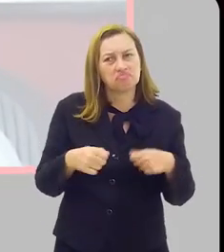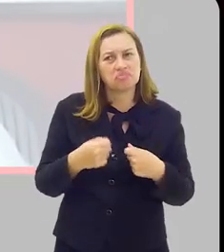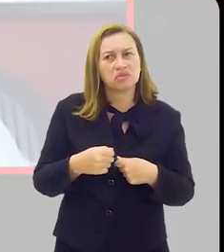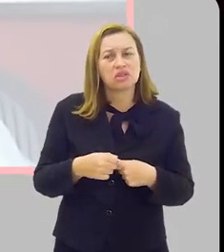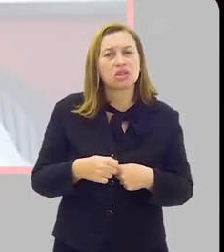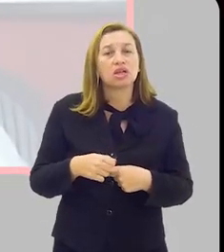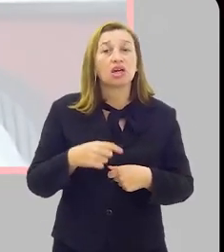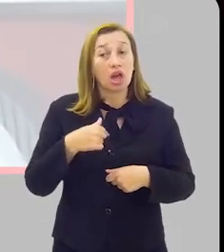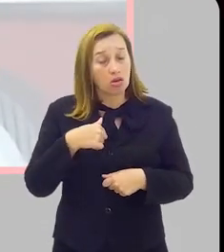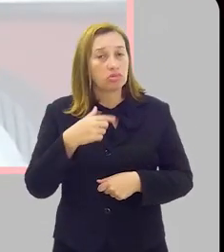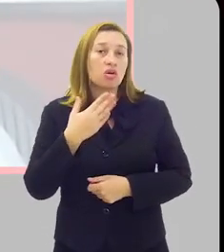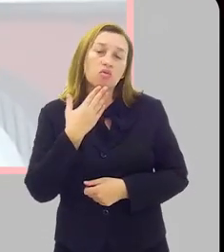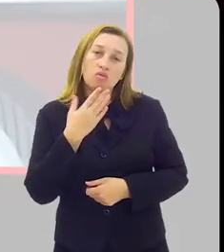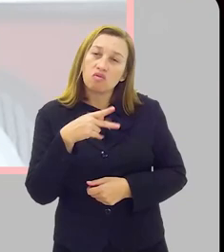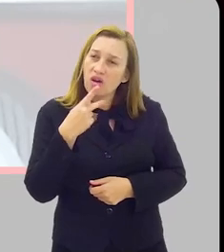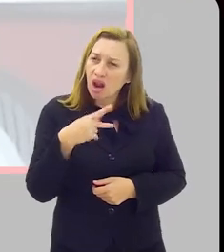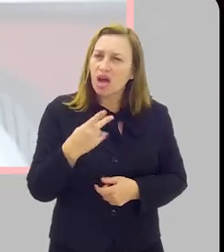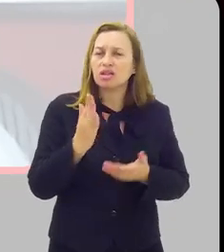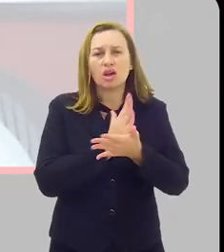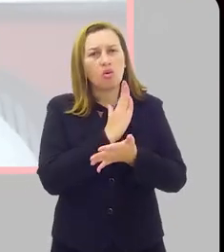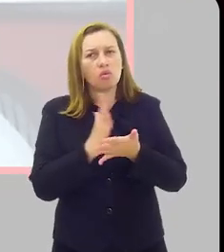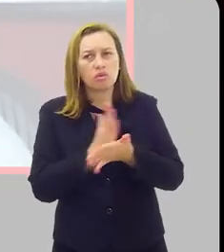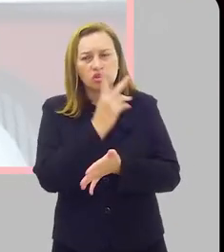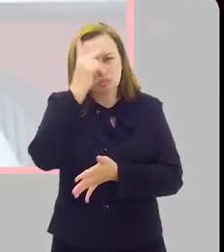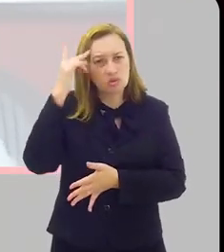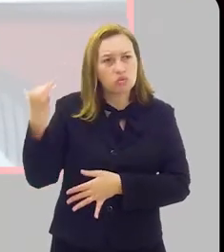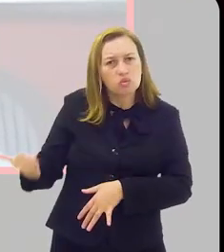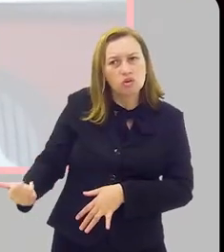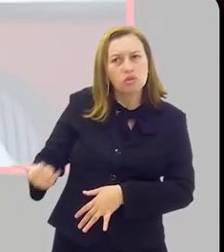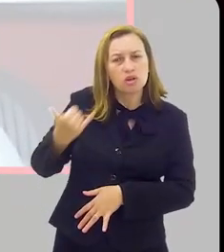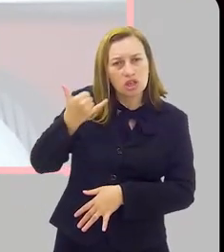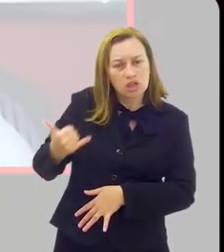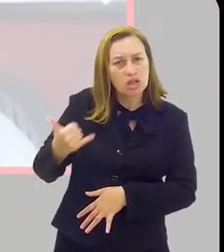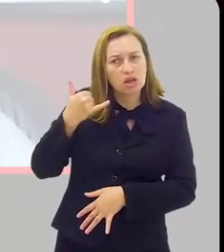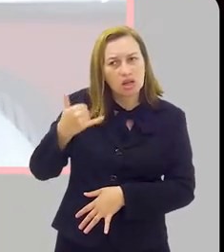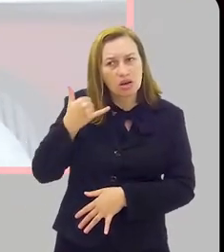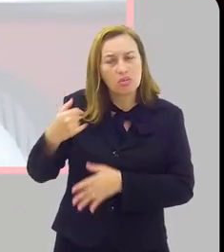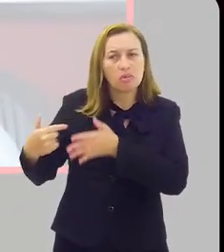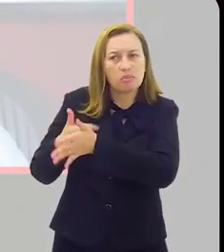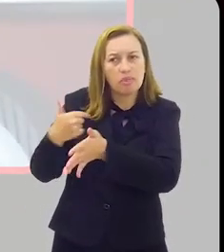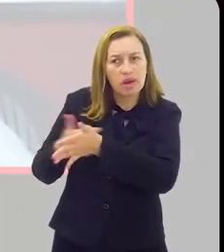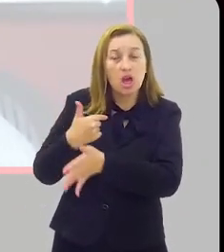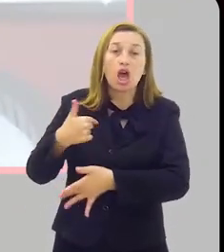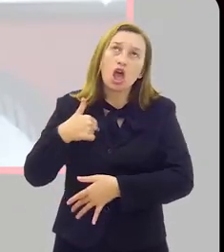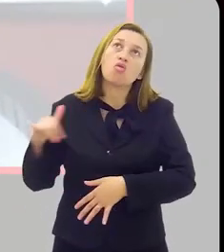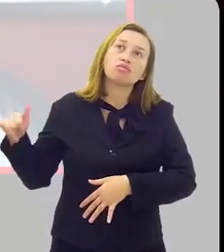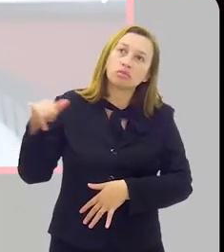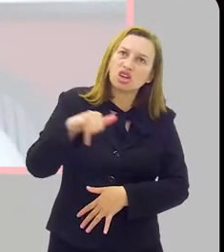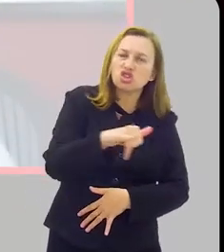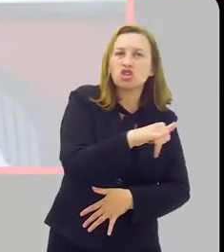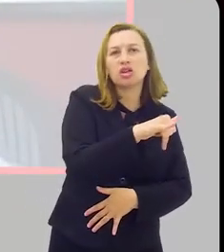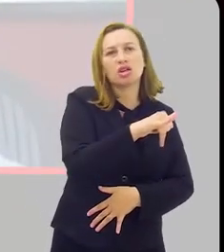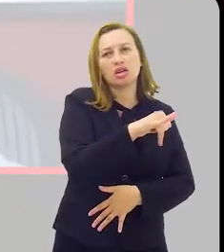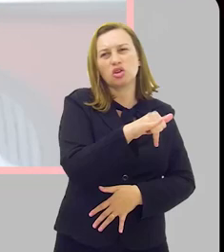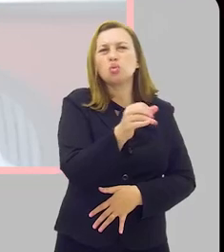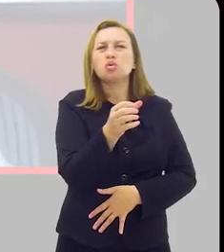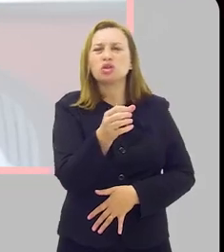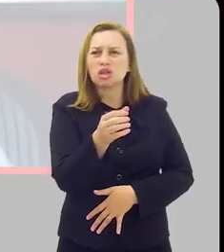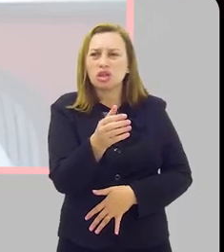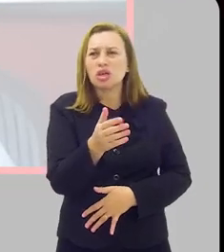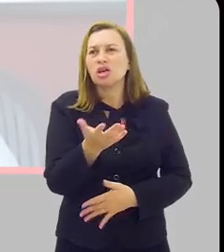precisaríamos, eu tenho recomendado que algumas pessoas que me telefonam, que me perguntam, eu mesmo viajei de avião